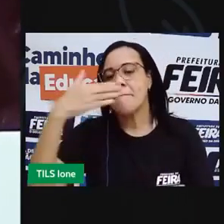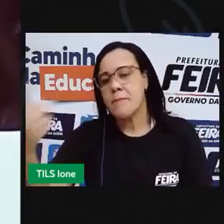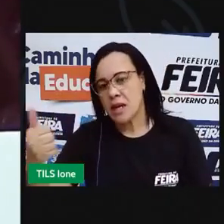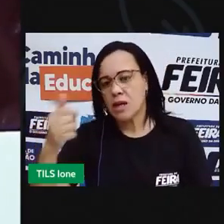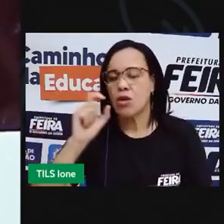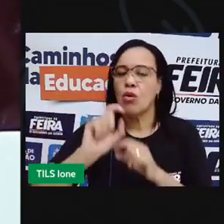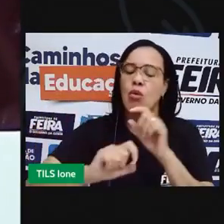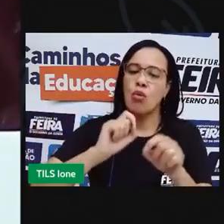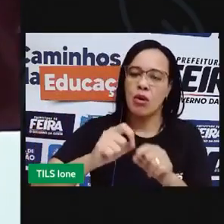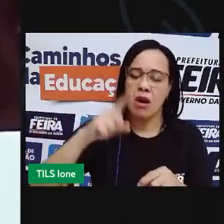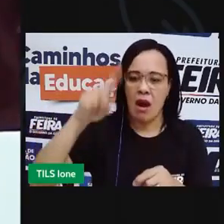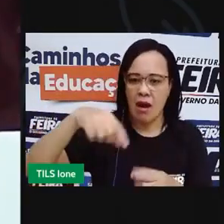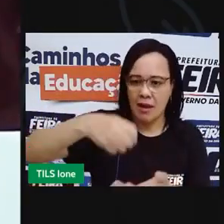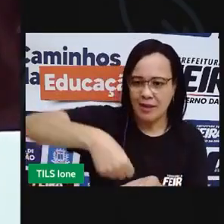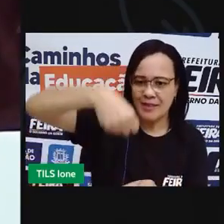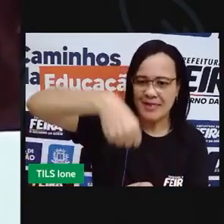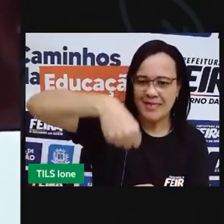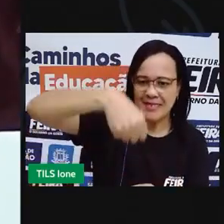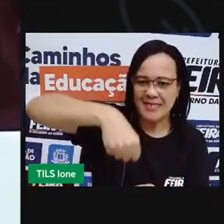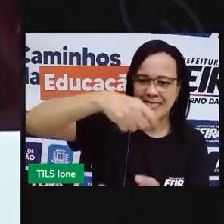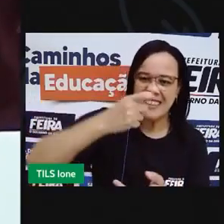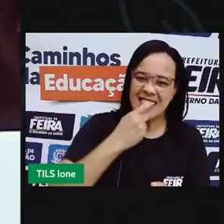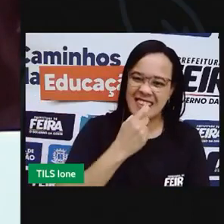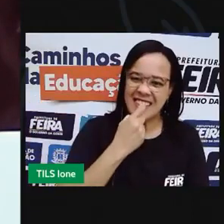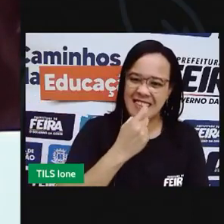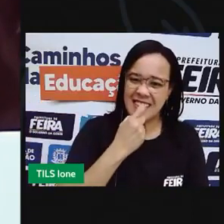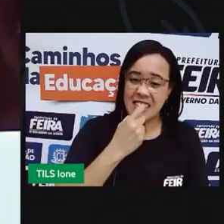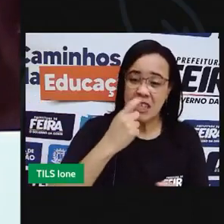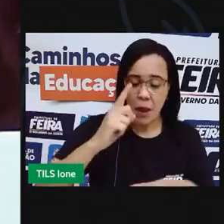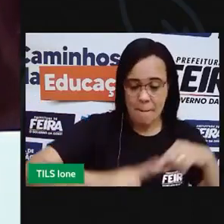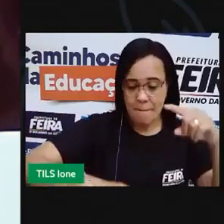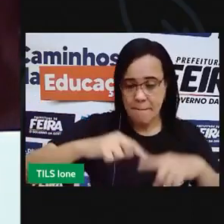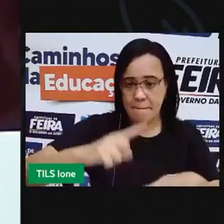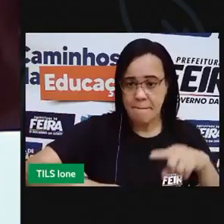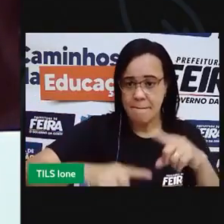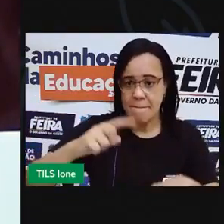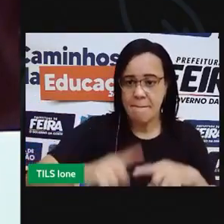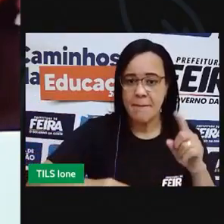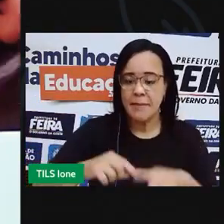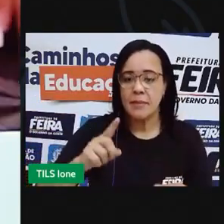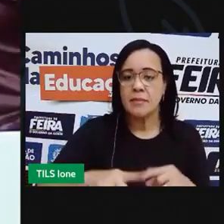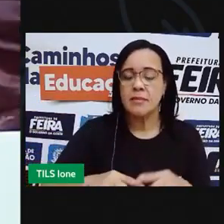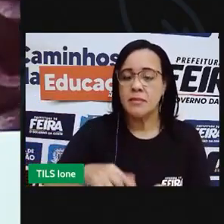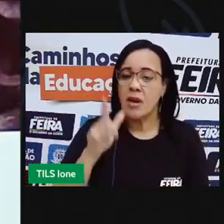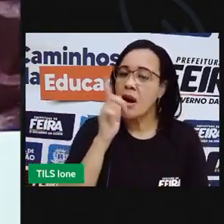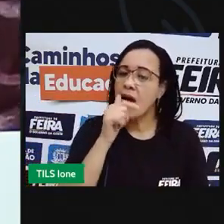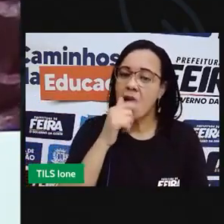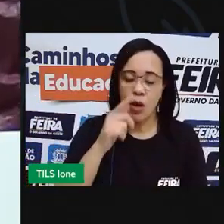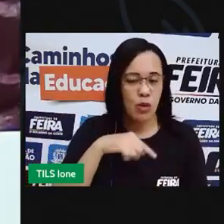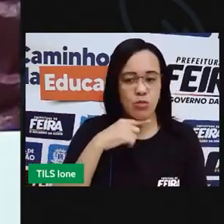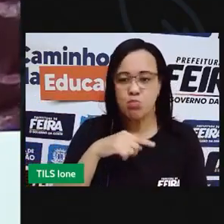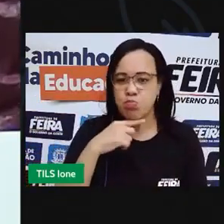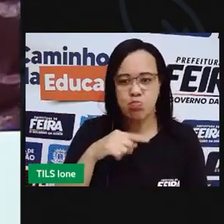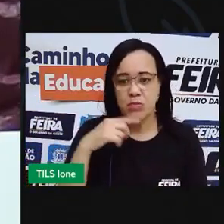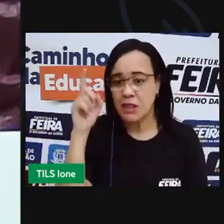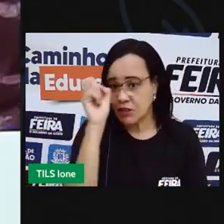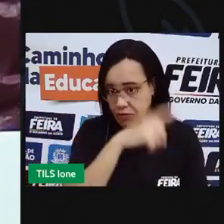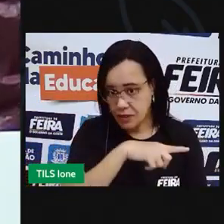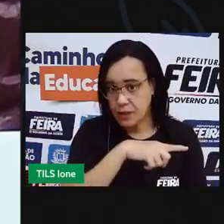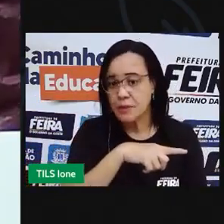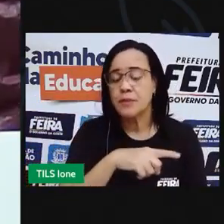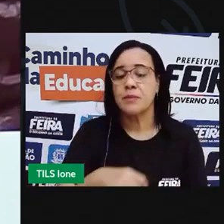plástico porque ele é um material que ele é permeável não vai passar água e também